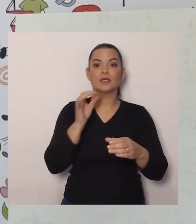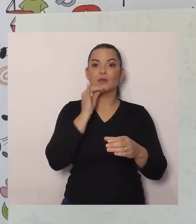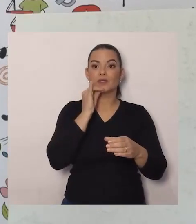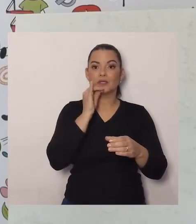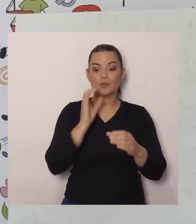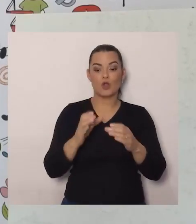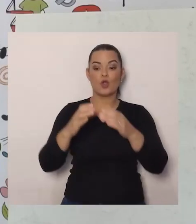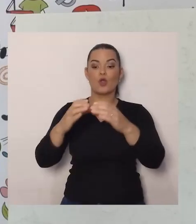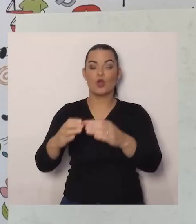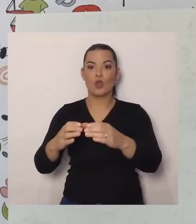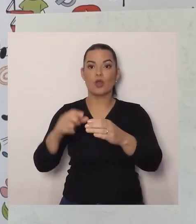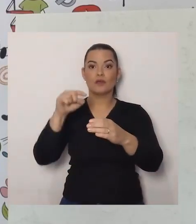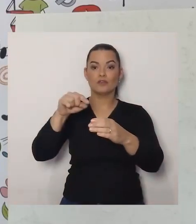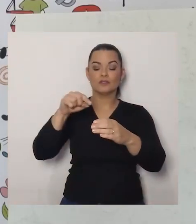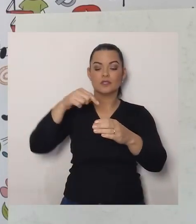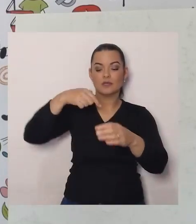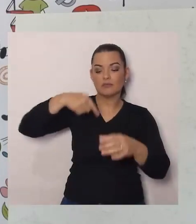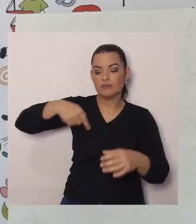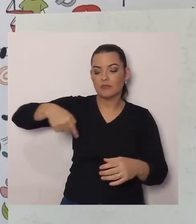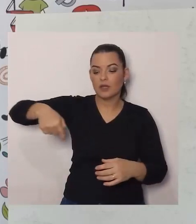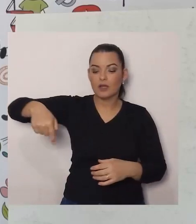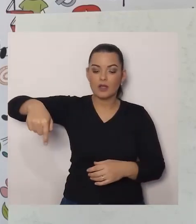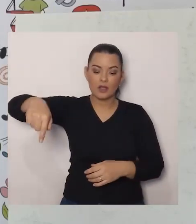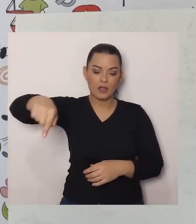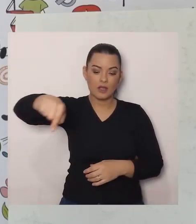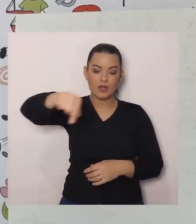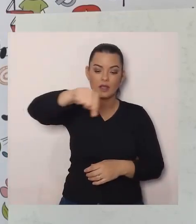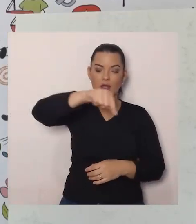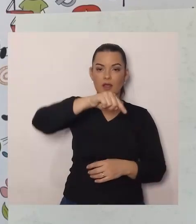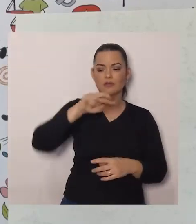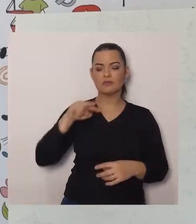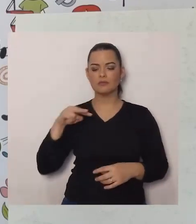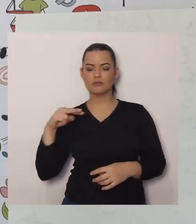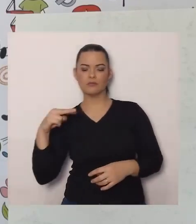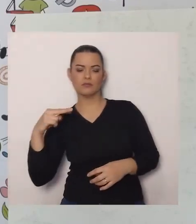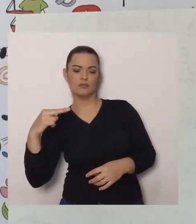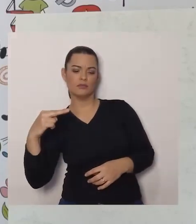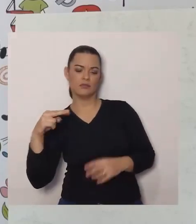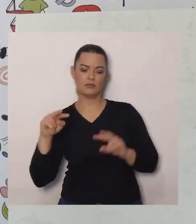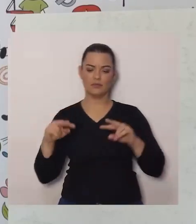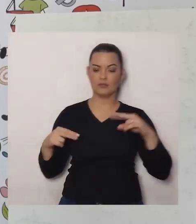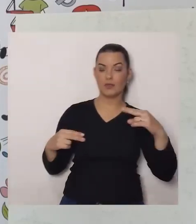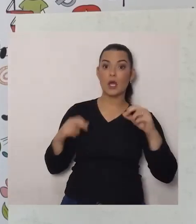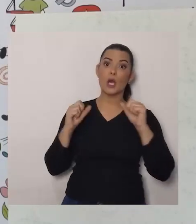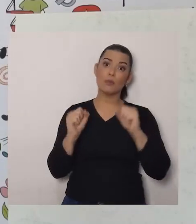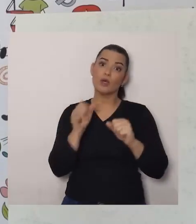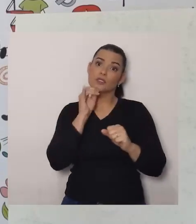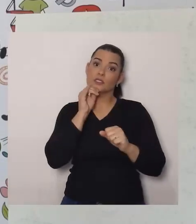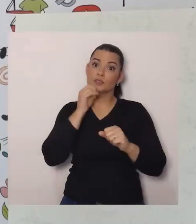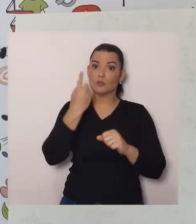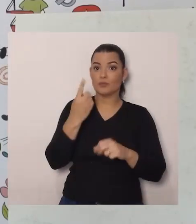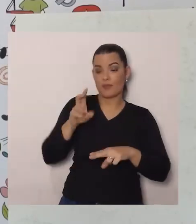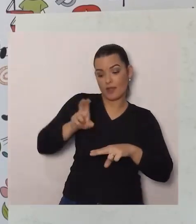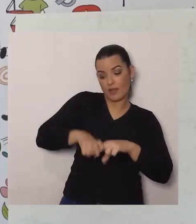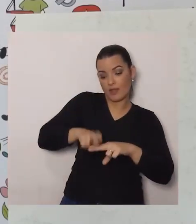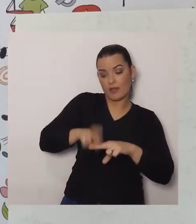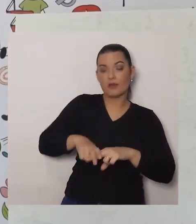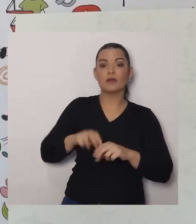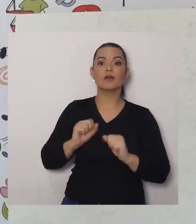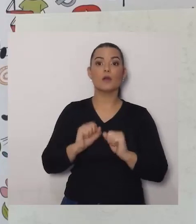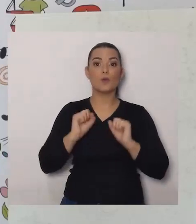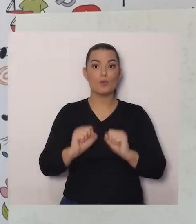circular, Em volta, Desse objeto, Pode ser a cadeira, Pode ser o sofá, Pode ser uma